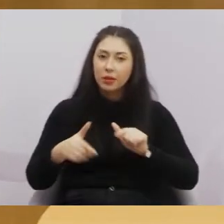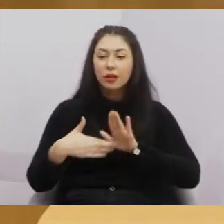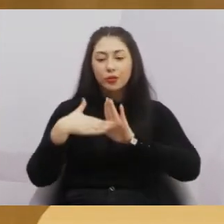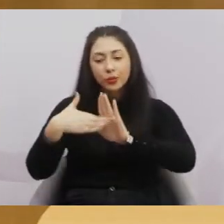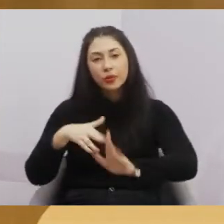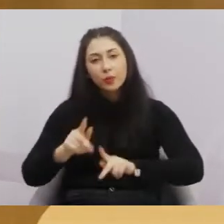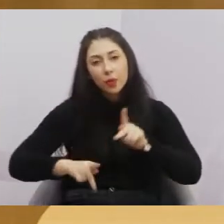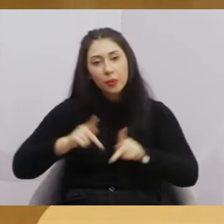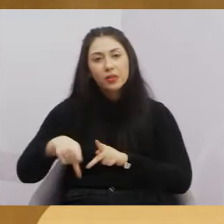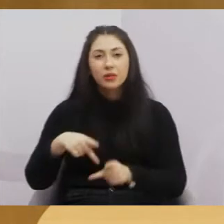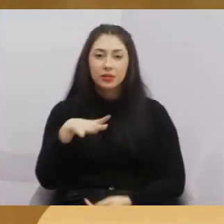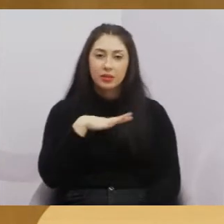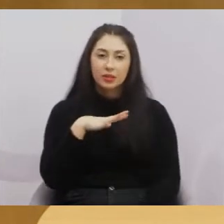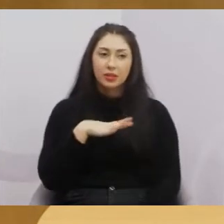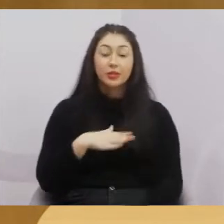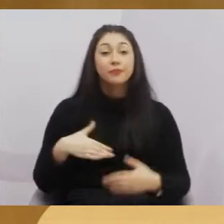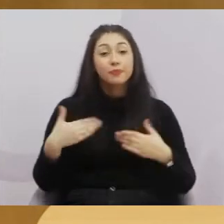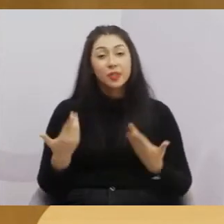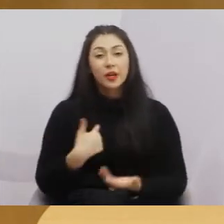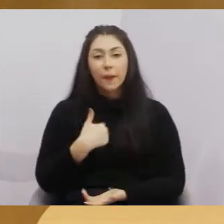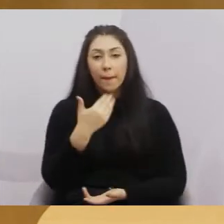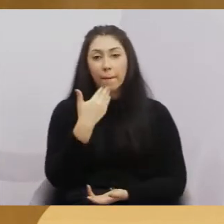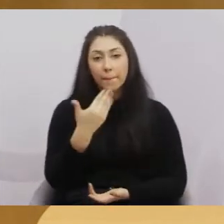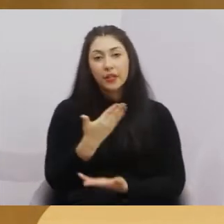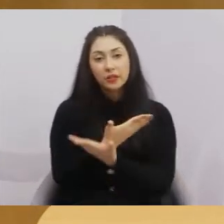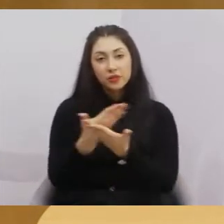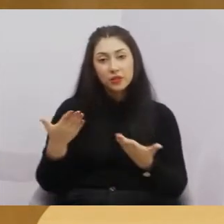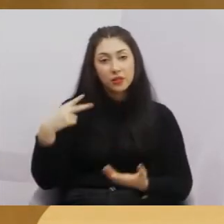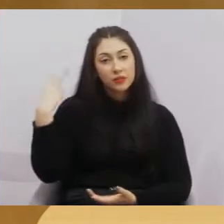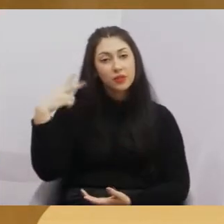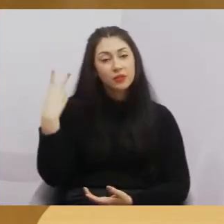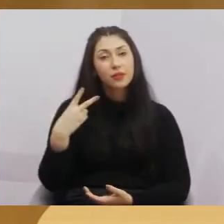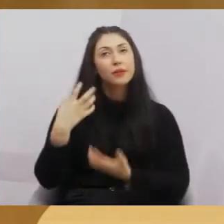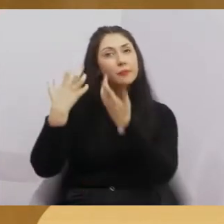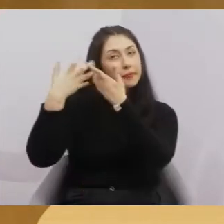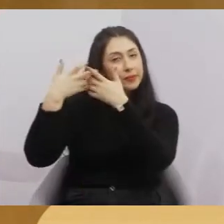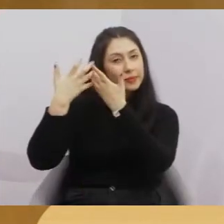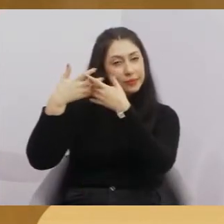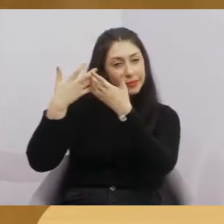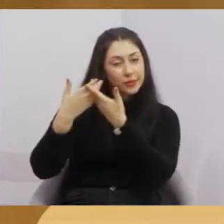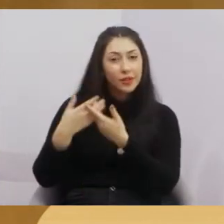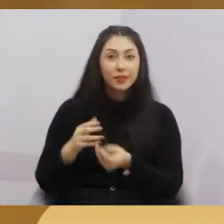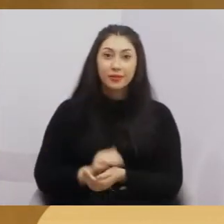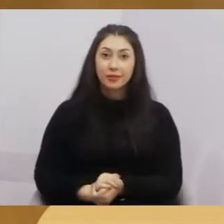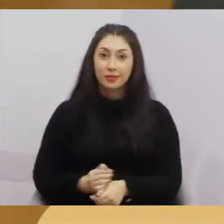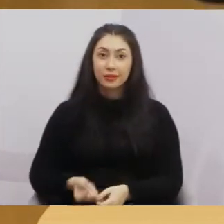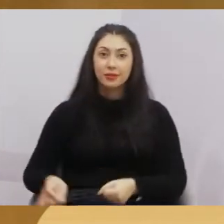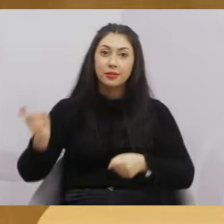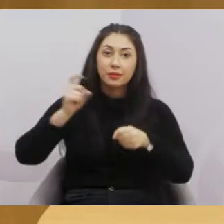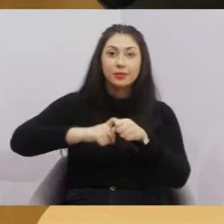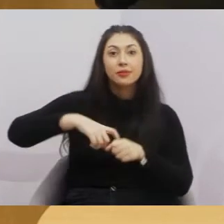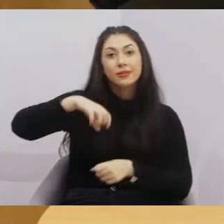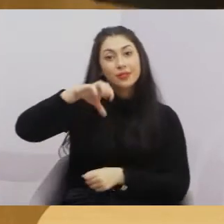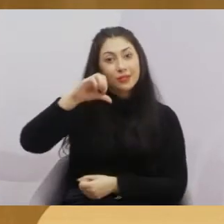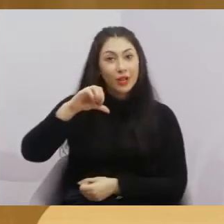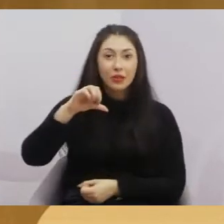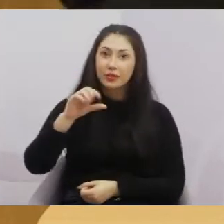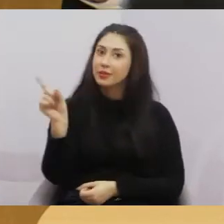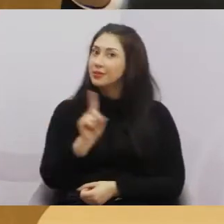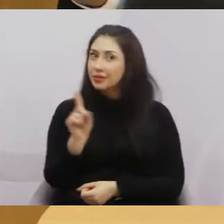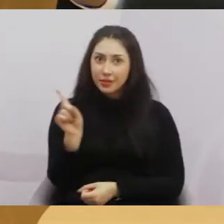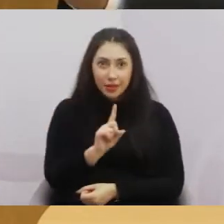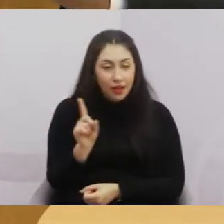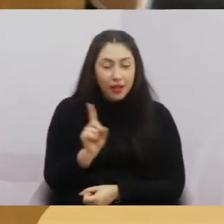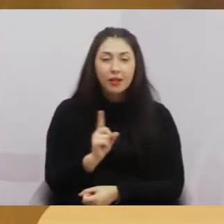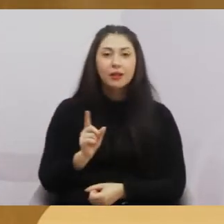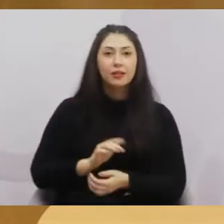a população da nossa cidade. Então, eu peço aos 9 vereadores que reflitam muito bem. Voltar para as 9 horas é retroceder no passado, que já